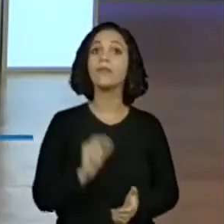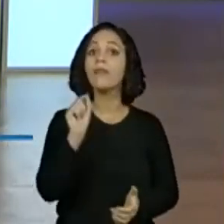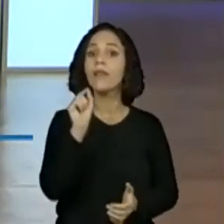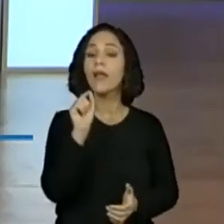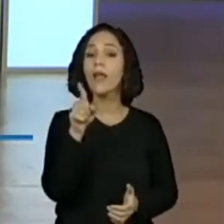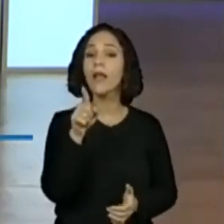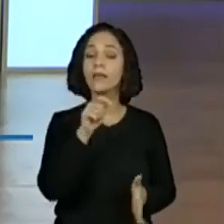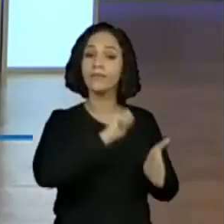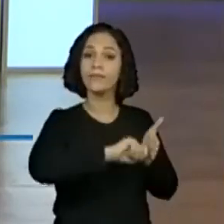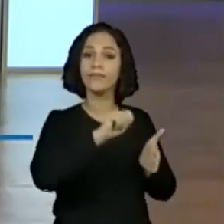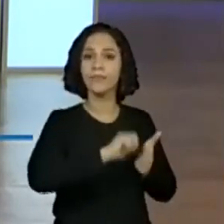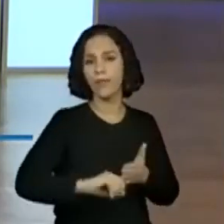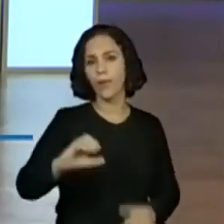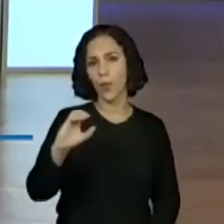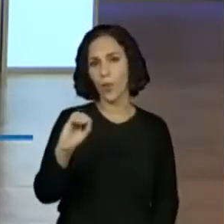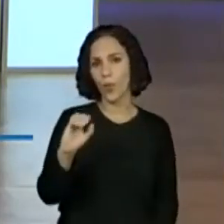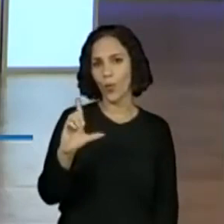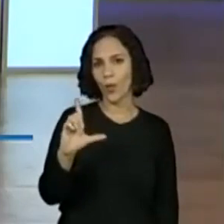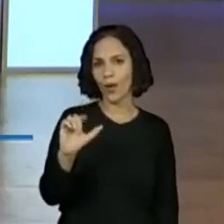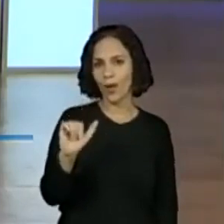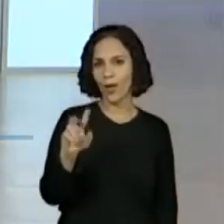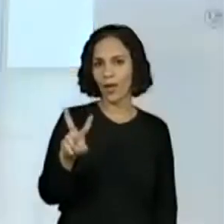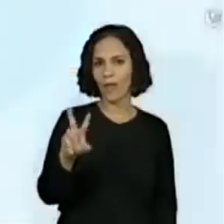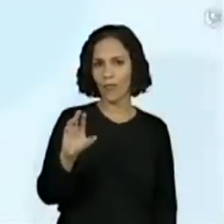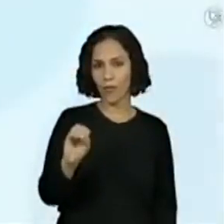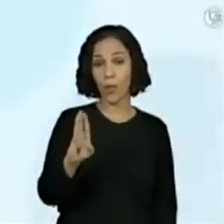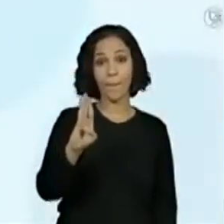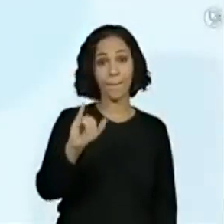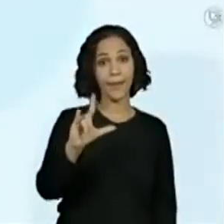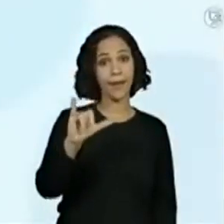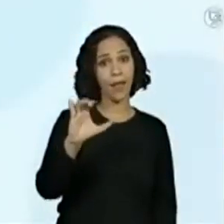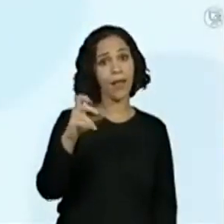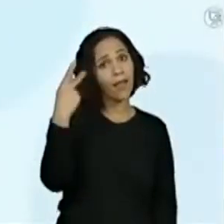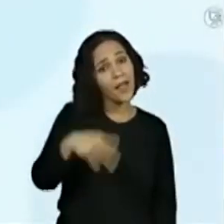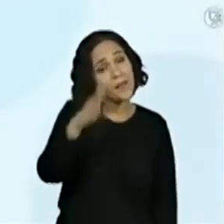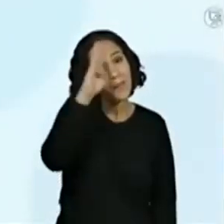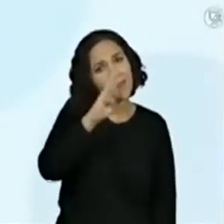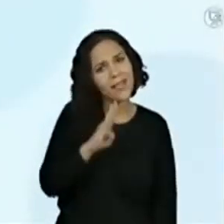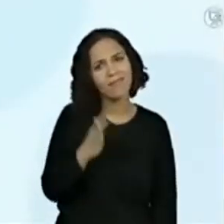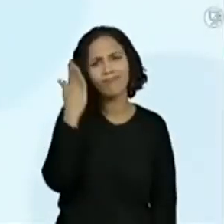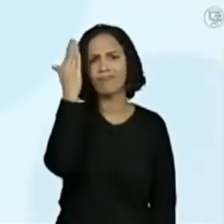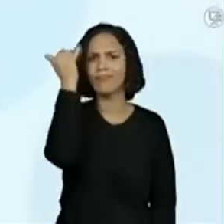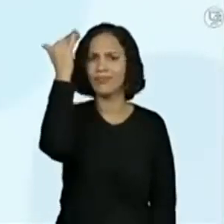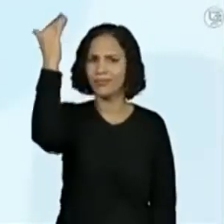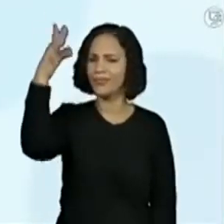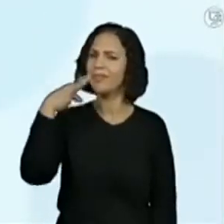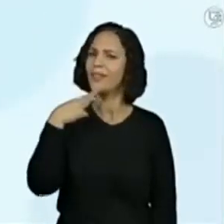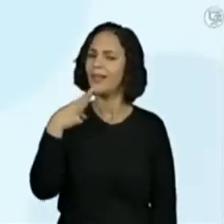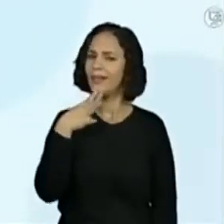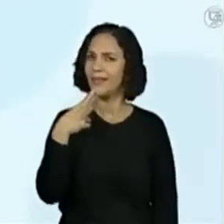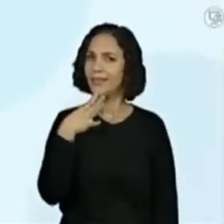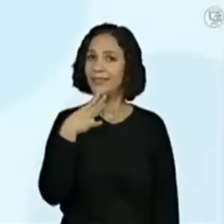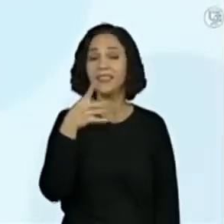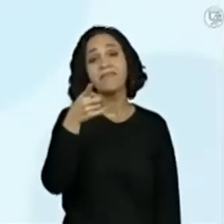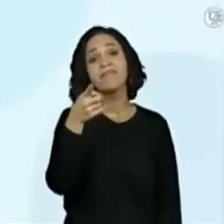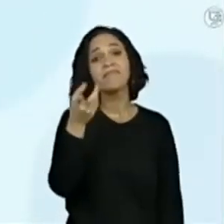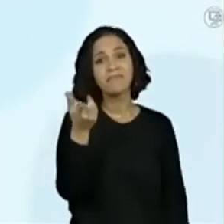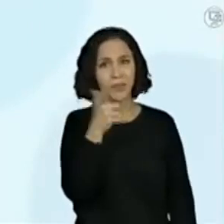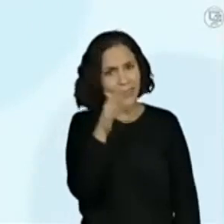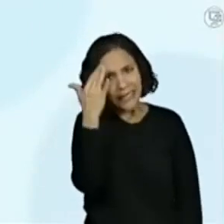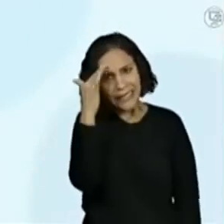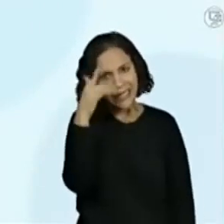nosso Olavo Bilac, é um autor brasileiro, muito bem conhecido. E eu quero saber o que vocês